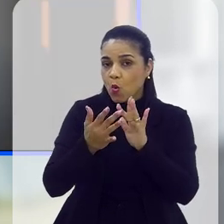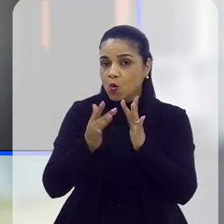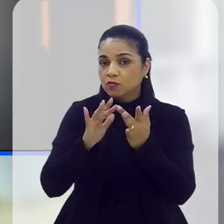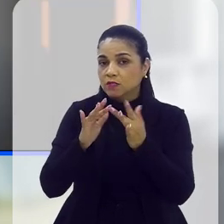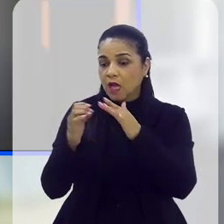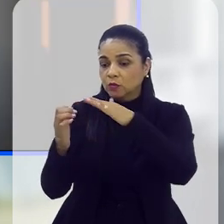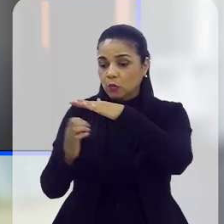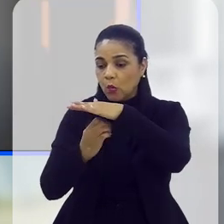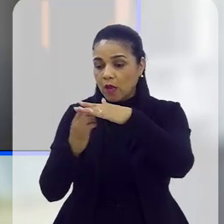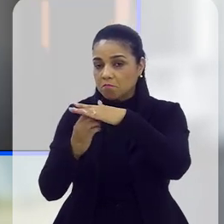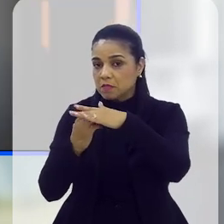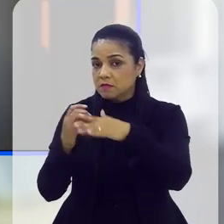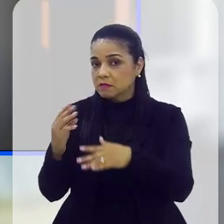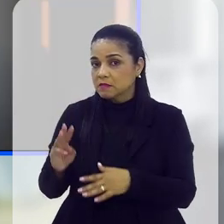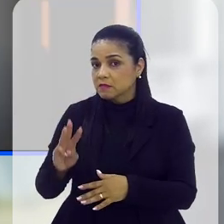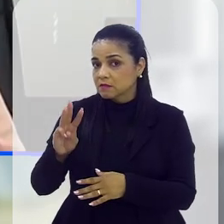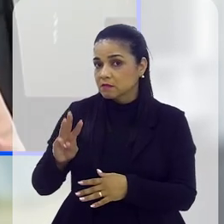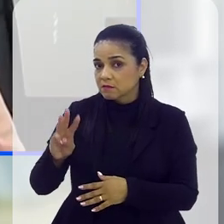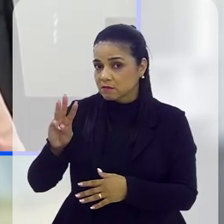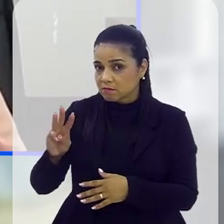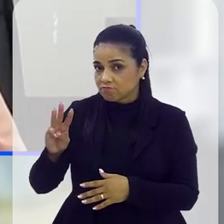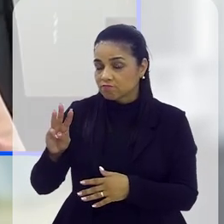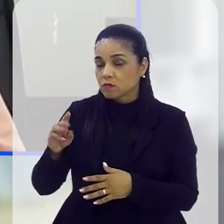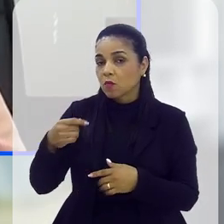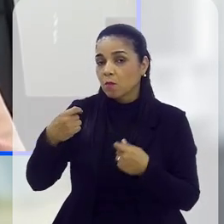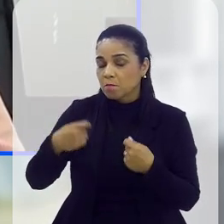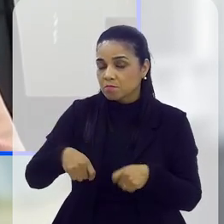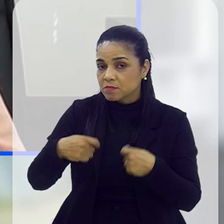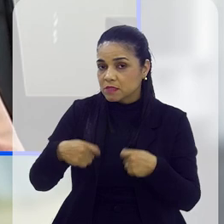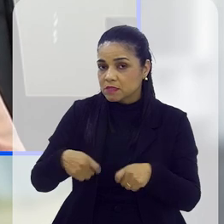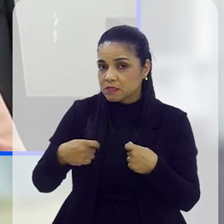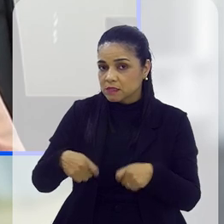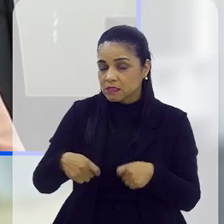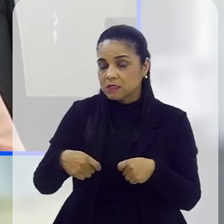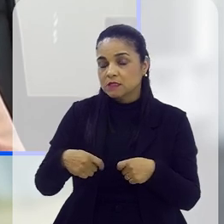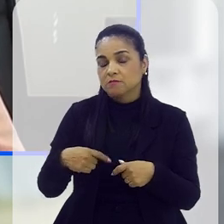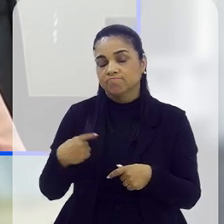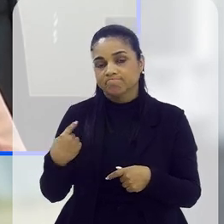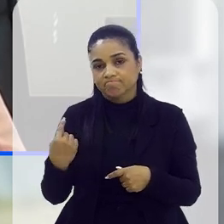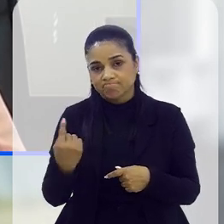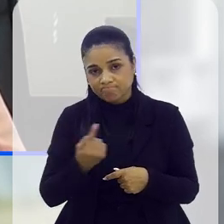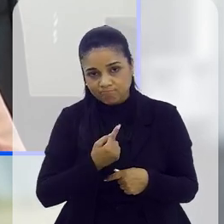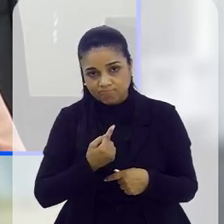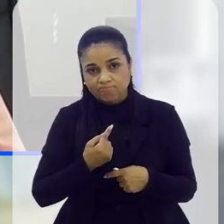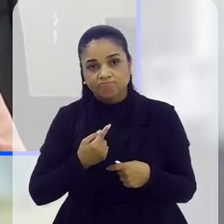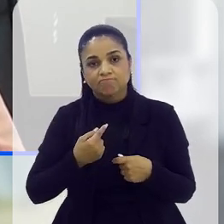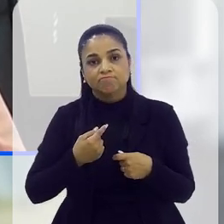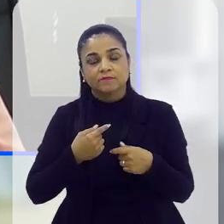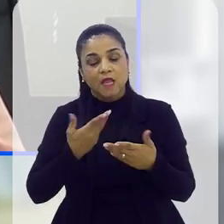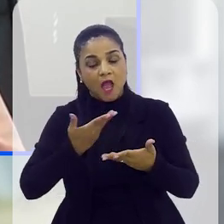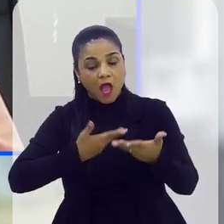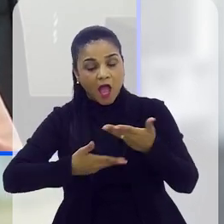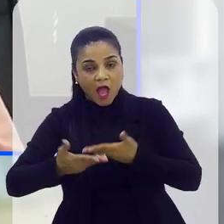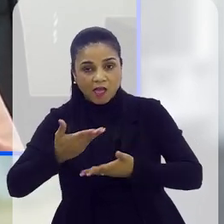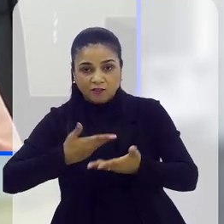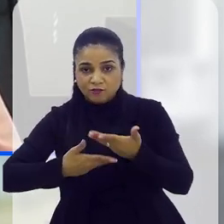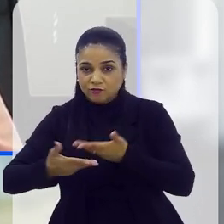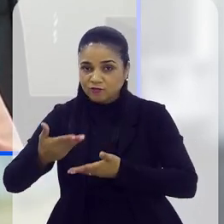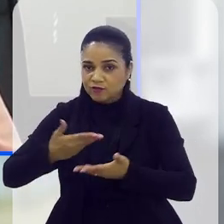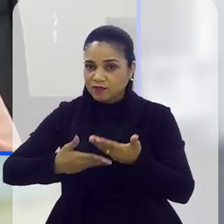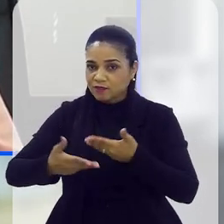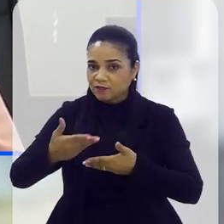se dirigir diretamente ao site. Então, por isso que a gente também precisa fazer essas